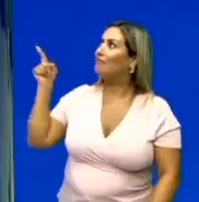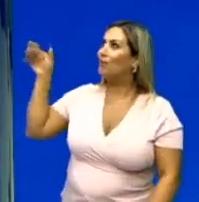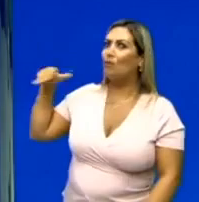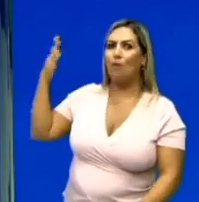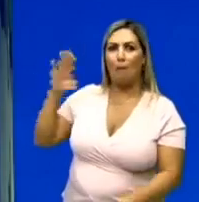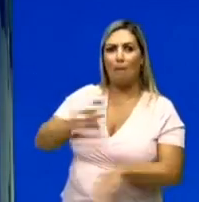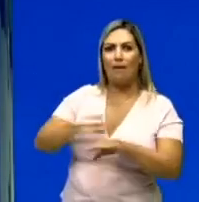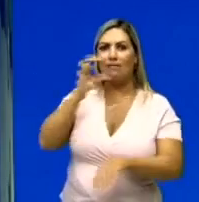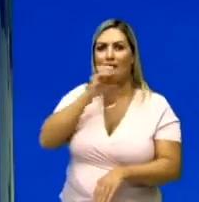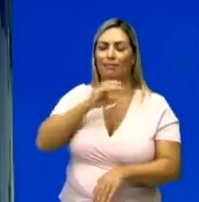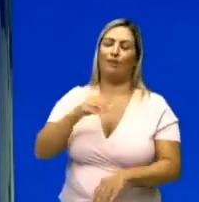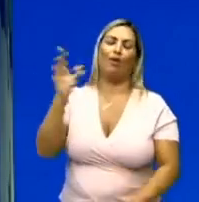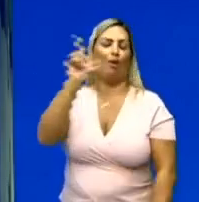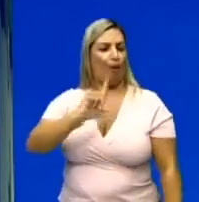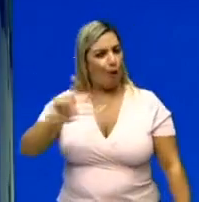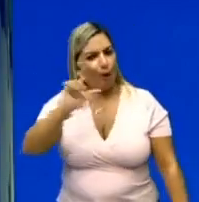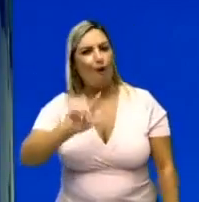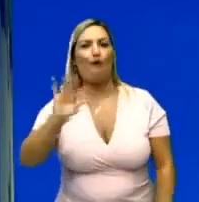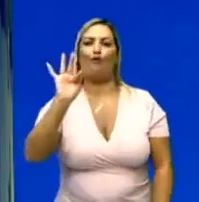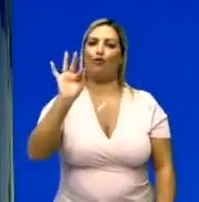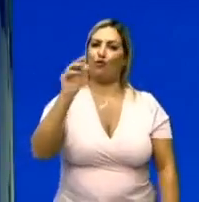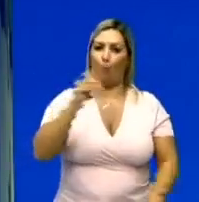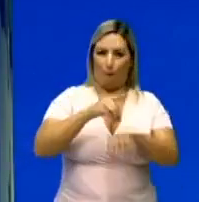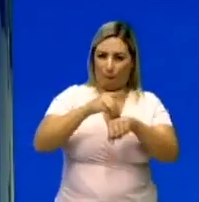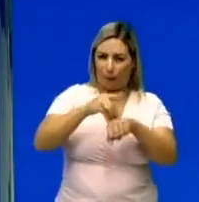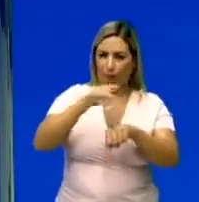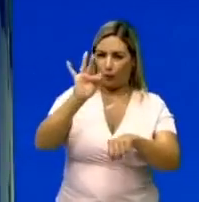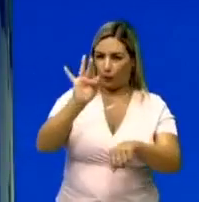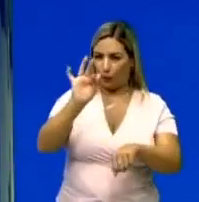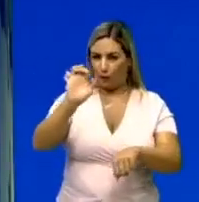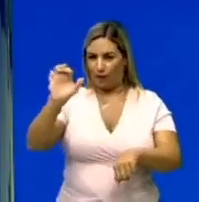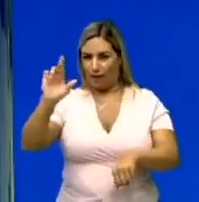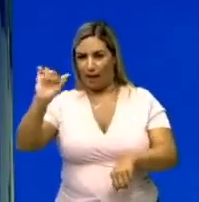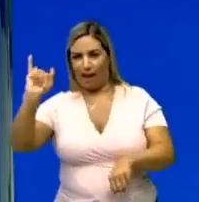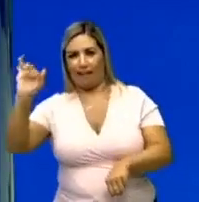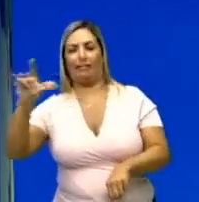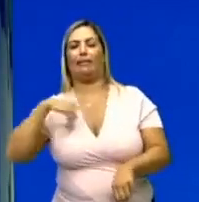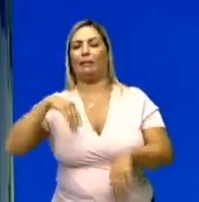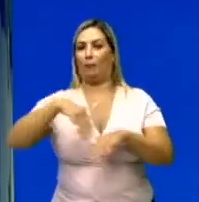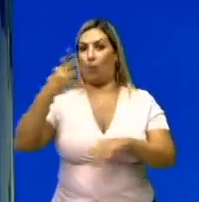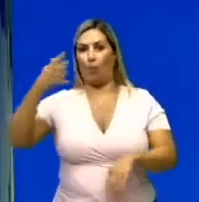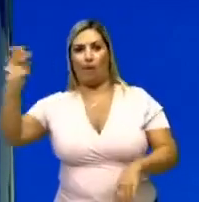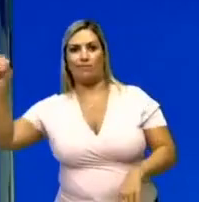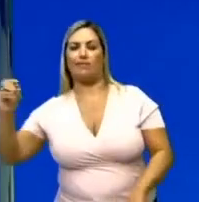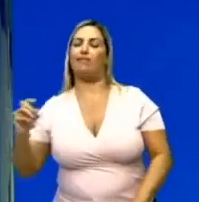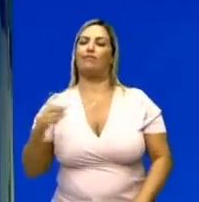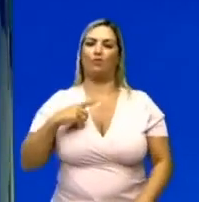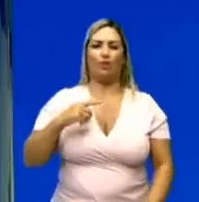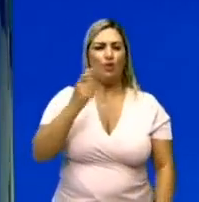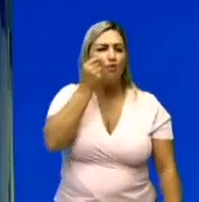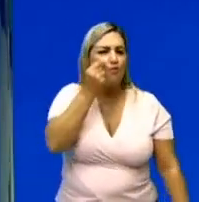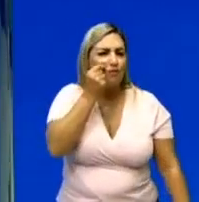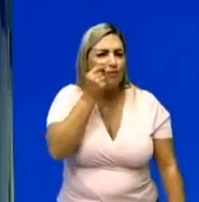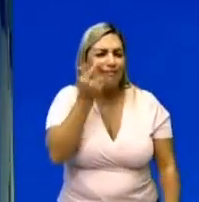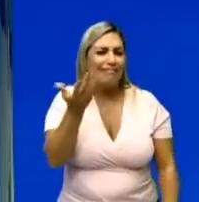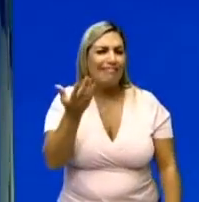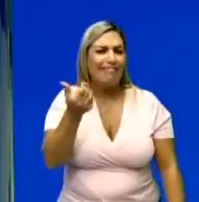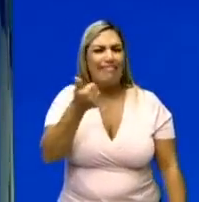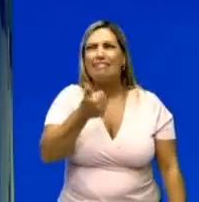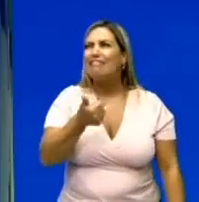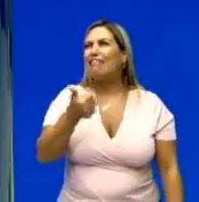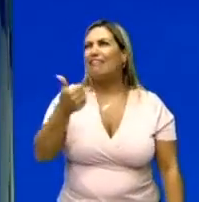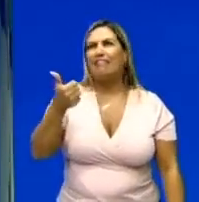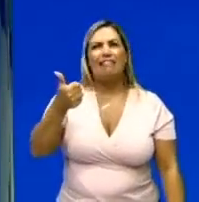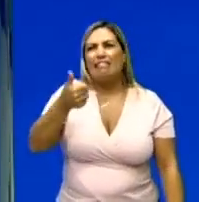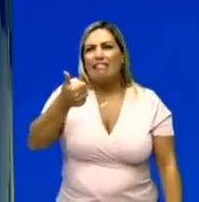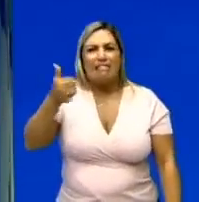essa, né? Claro que é a Ferrari. Por quê? Porque é Ferrari, tem 400 cavalos. E o Fusqueta? O Fusqueta antigamente tinha cento